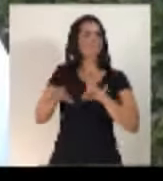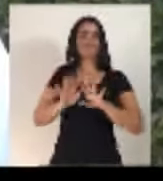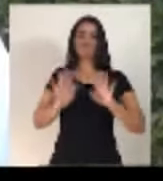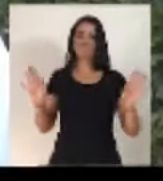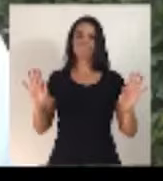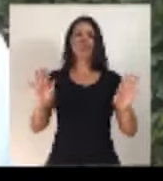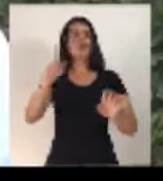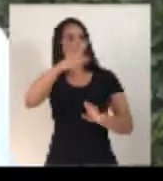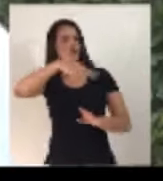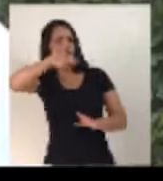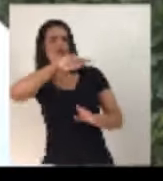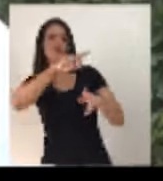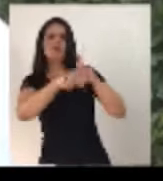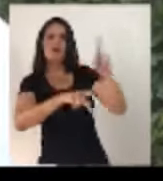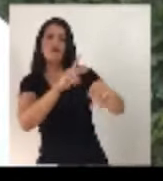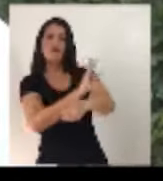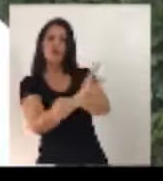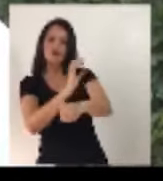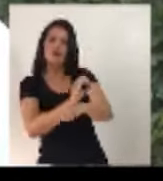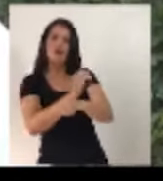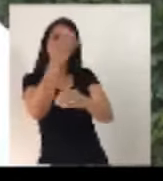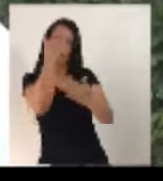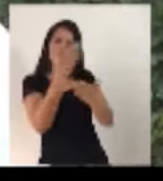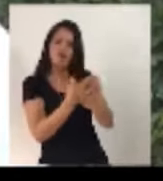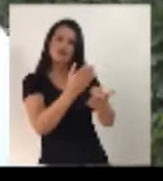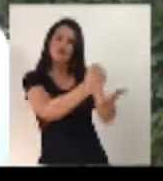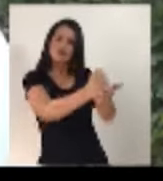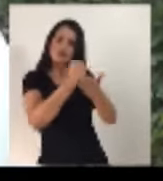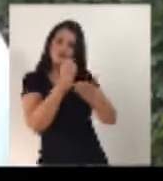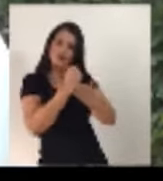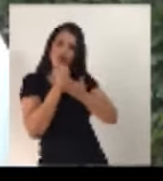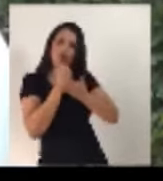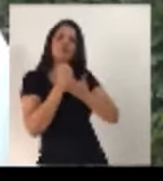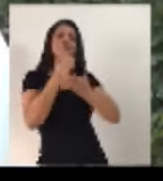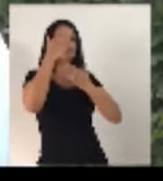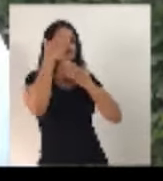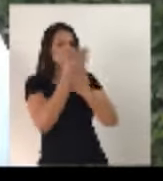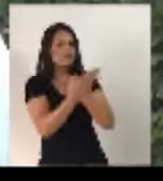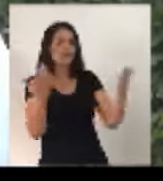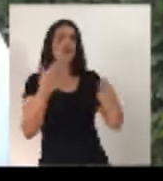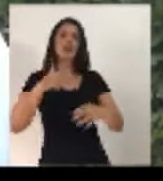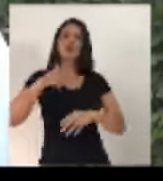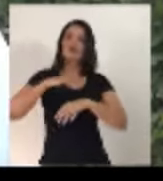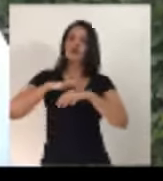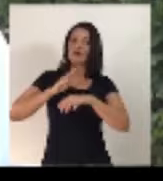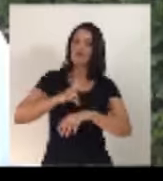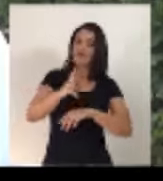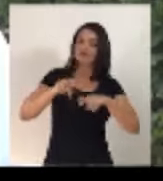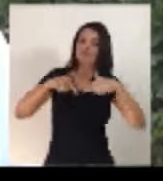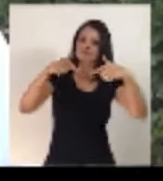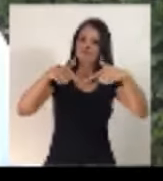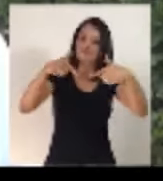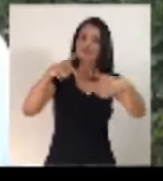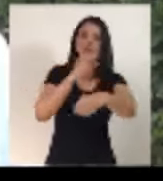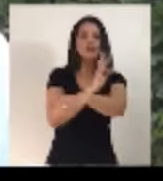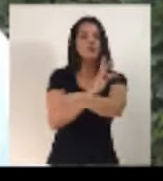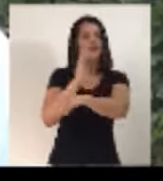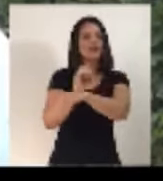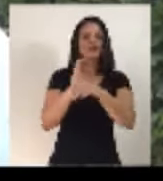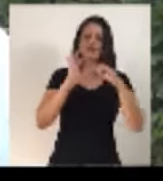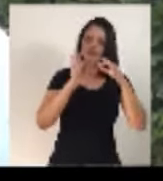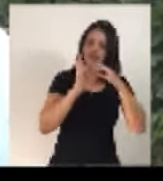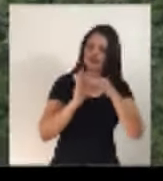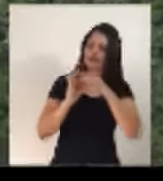Agradeço a confiança e o apoio do povo tocantinense. Continuarei lutando por um tocantins